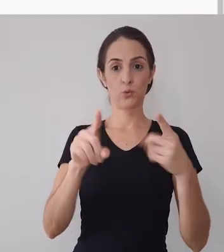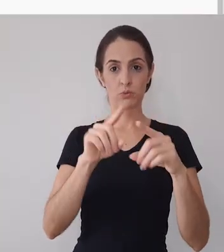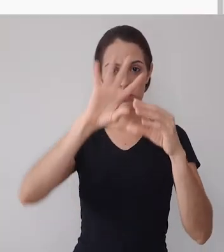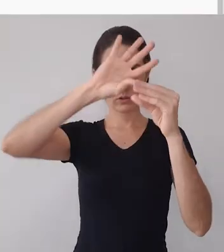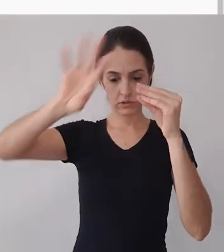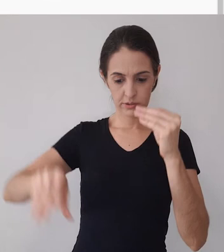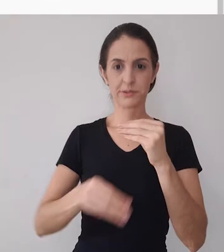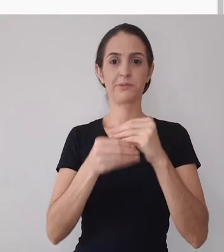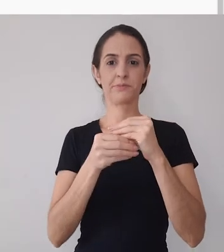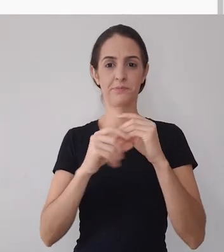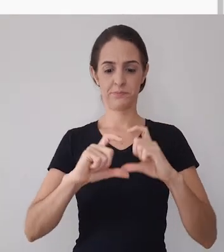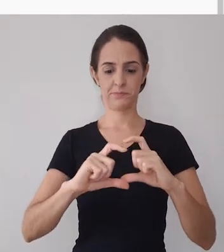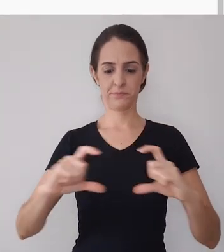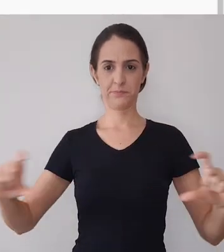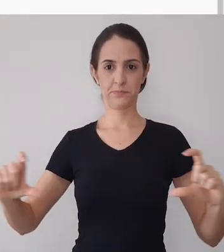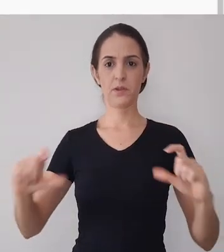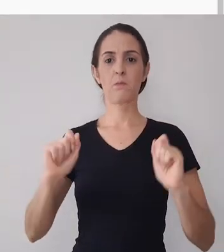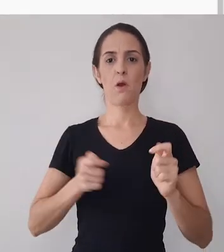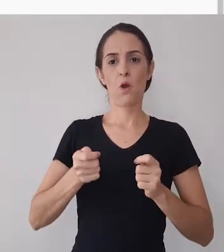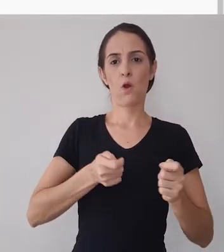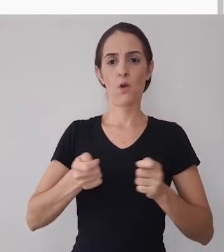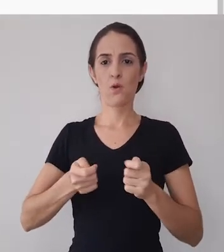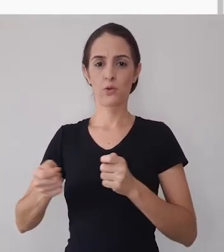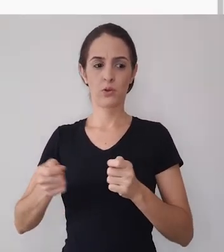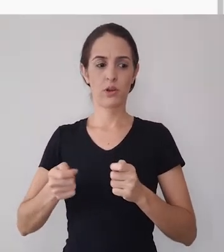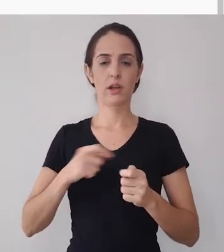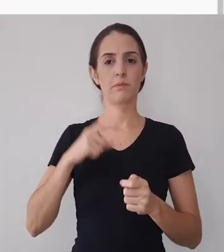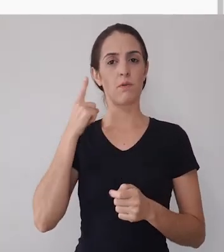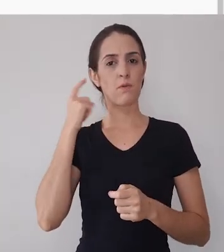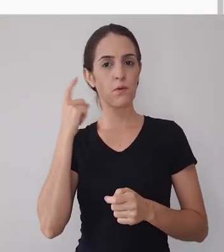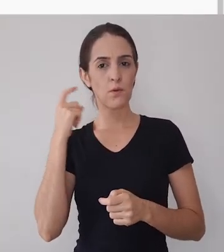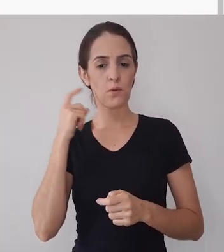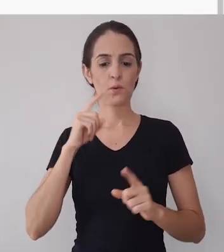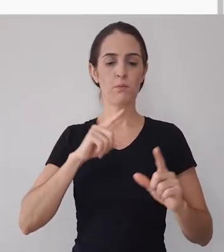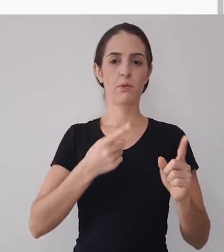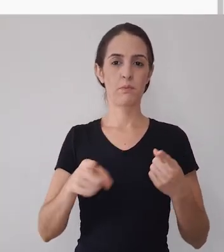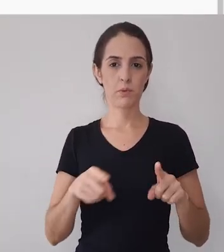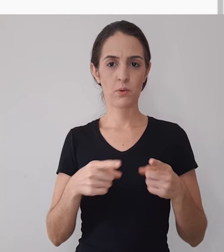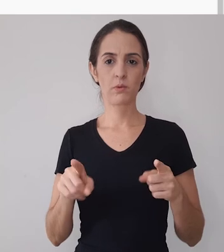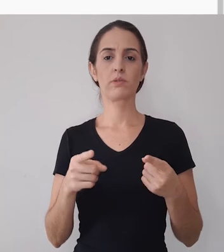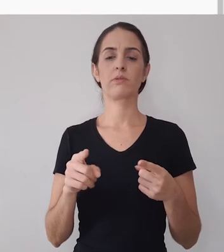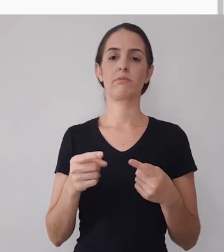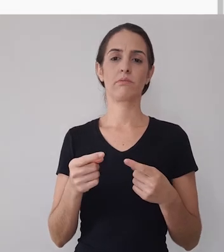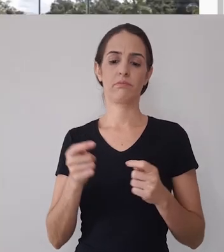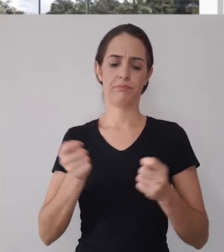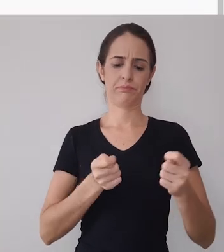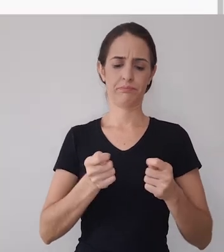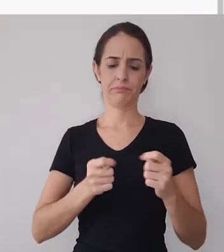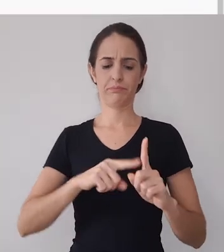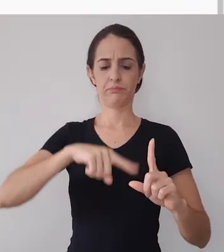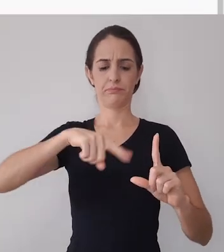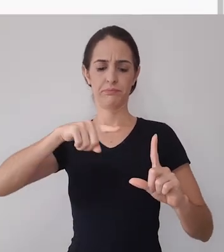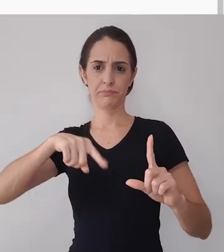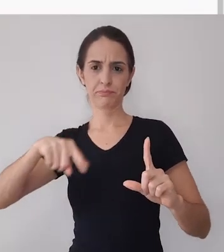adiciona ele vai colocar a faixa aqui uma vez que a faixa esteja aqui você pode controlar o nível do volume da faixa em relação